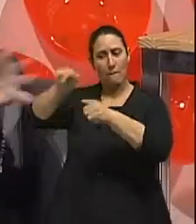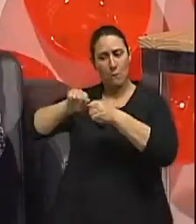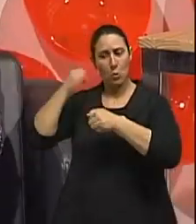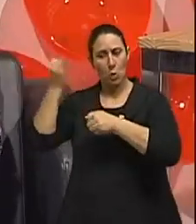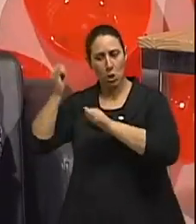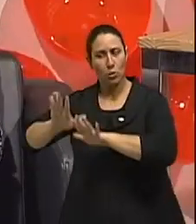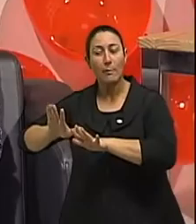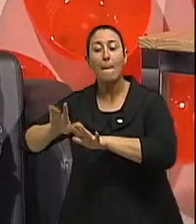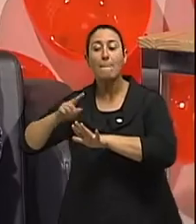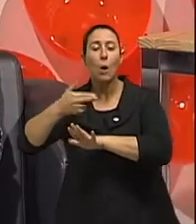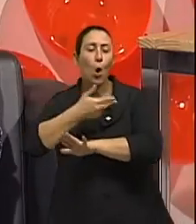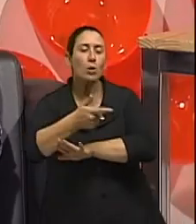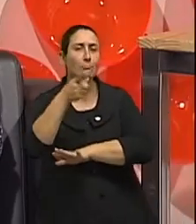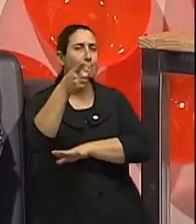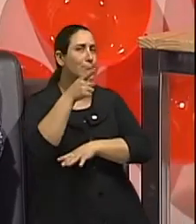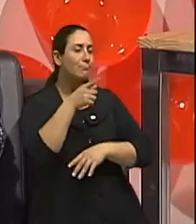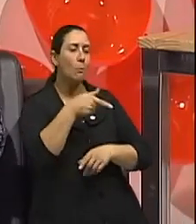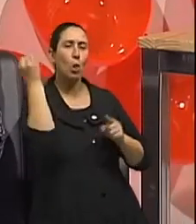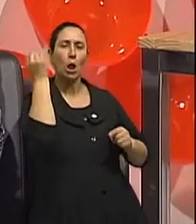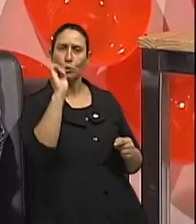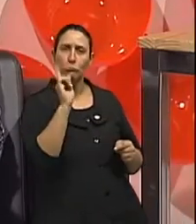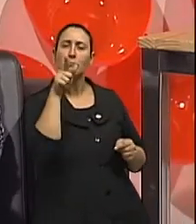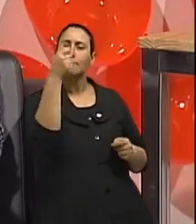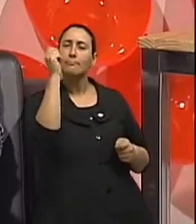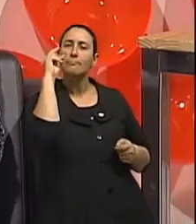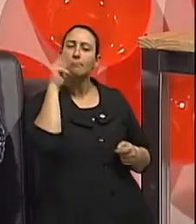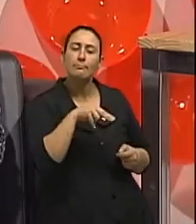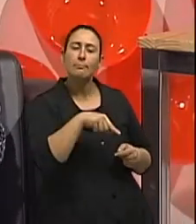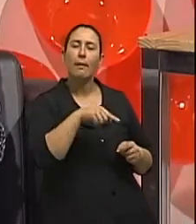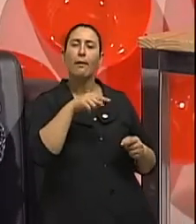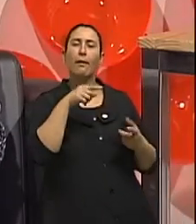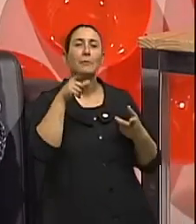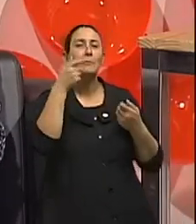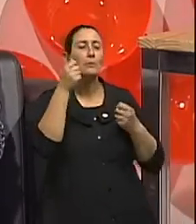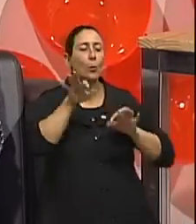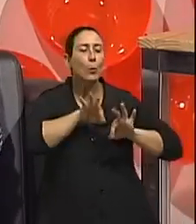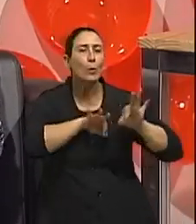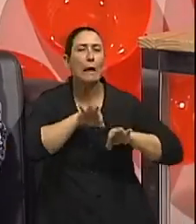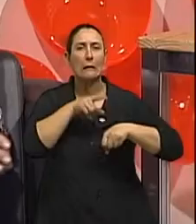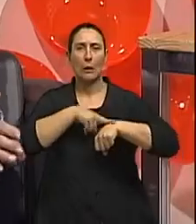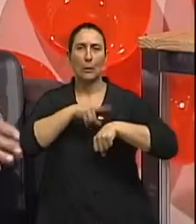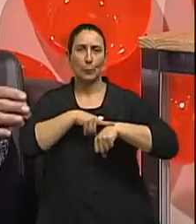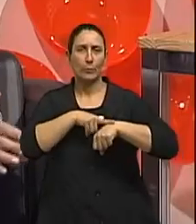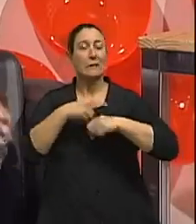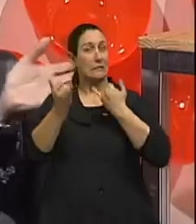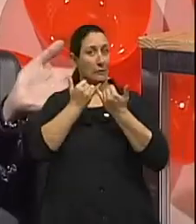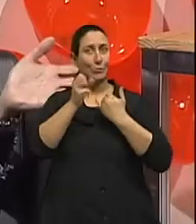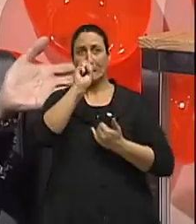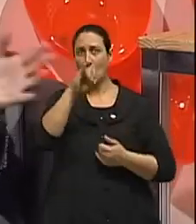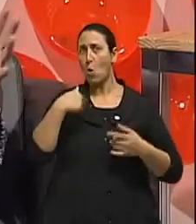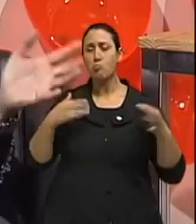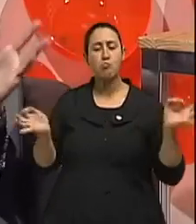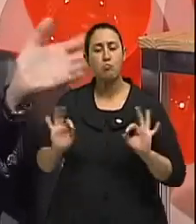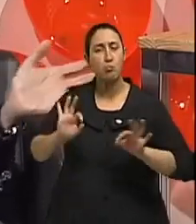vai deixando. E uma pessoa que é extremamente ocupada, é importante que ela agende o tempo. Por exemplo, se eu não tivesse agendado para estar aqui,